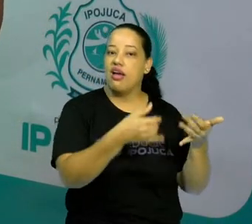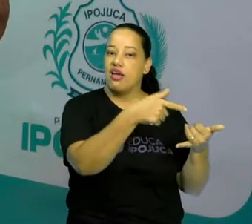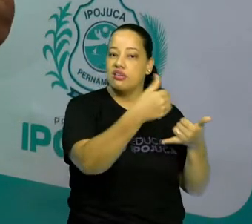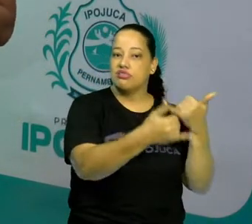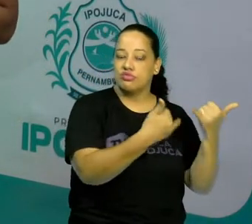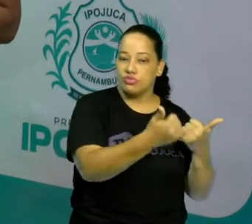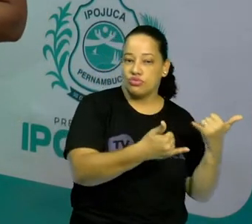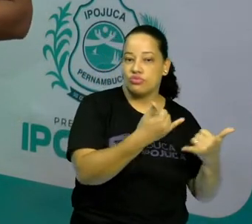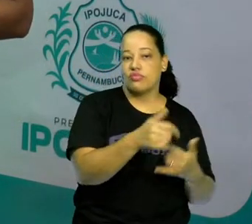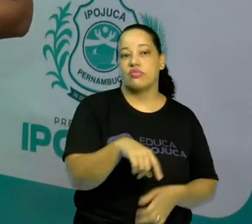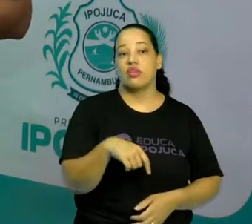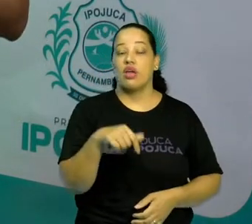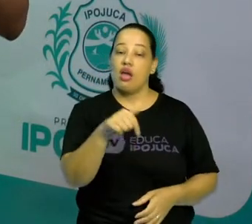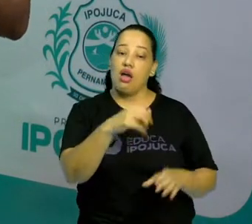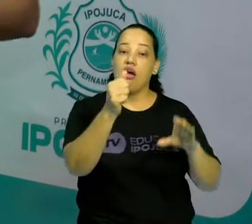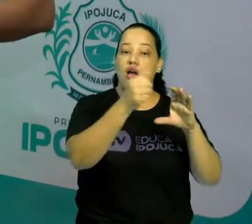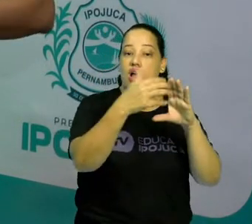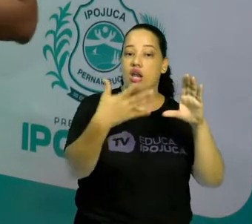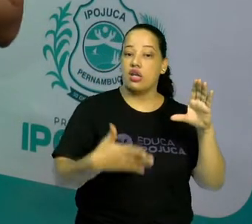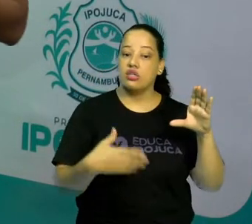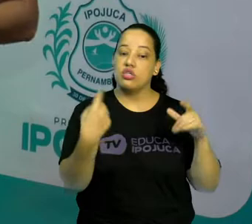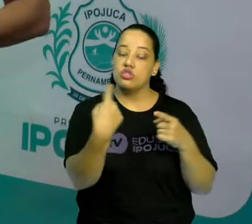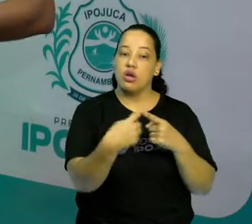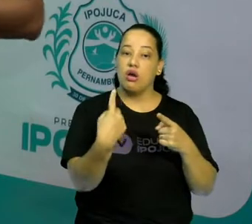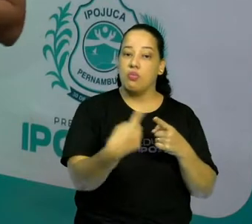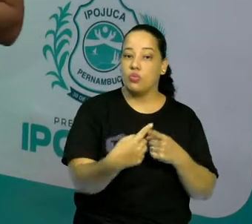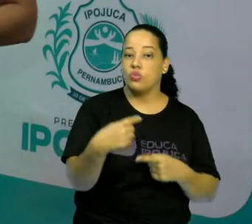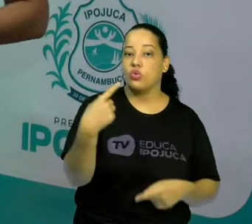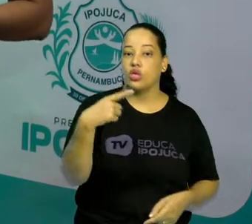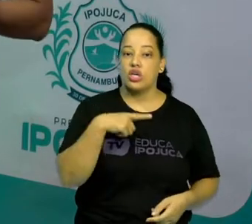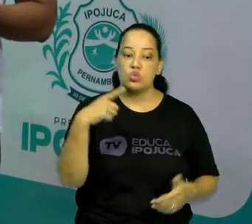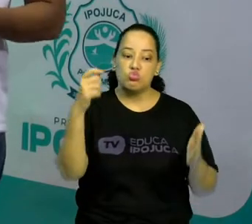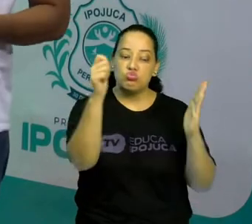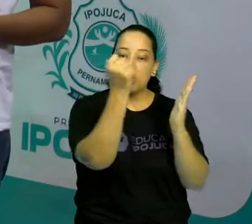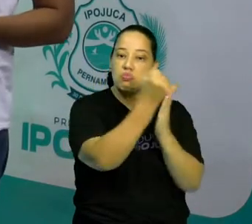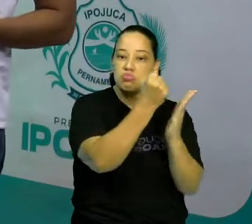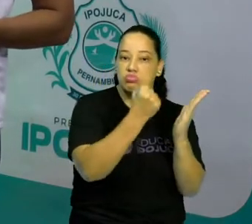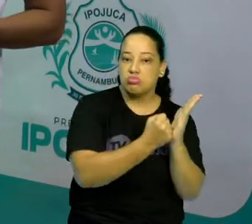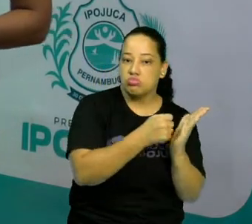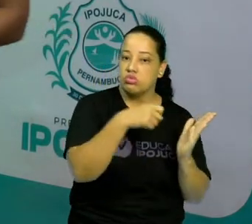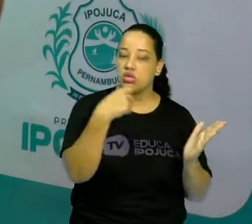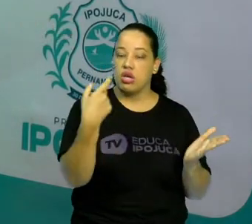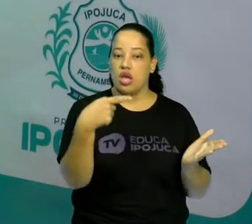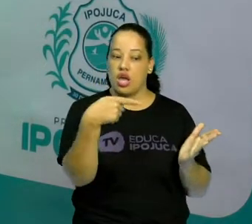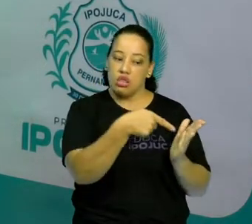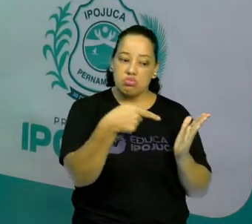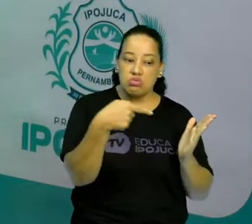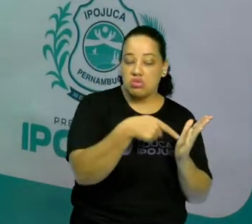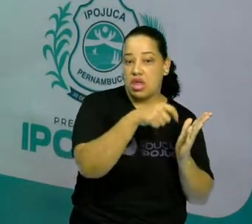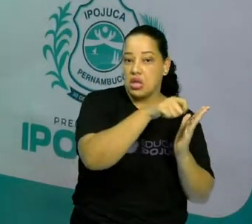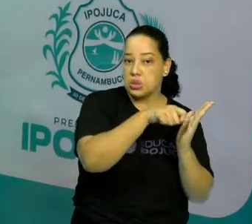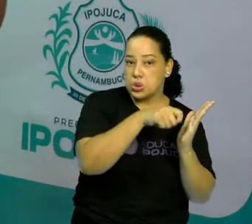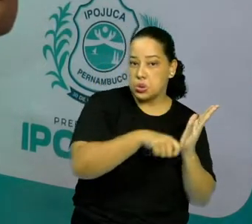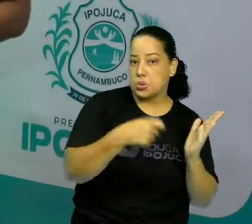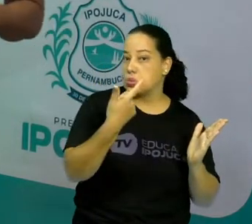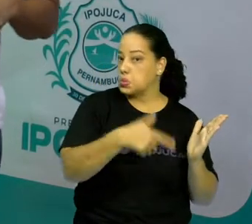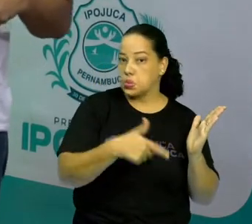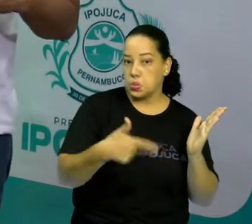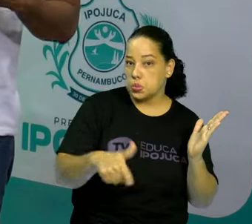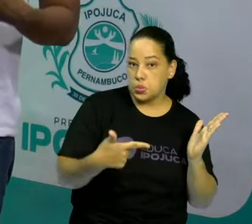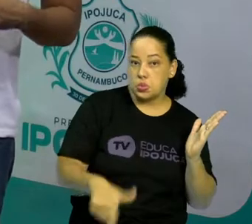característica, porque não há nenhum registro específico com relação a esses jogos.